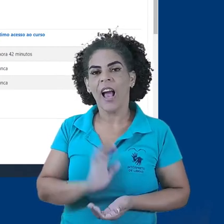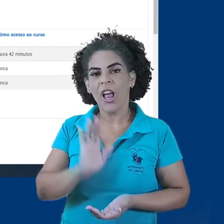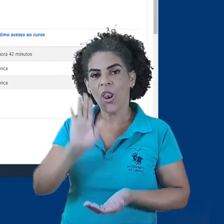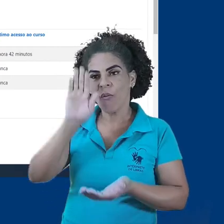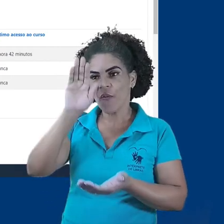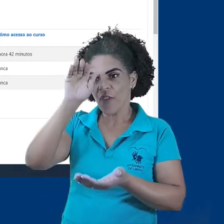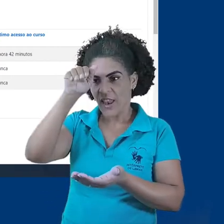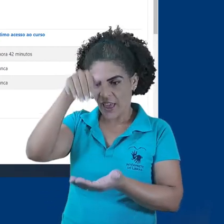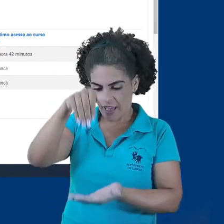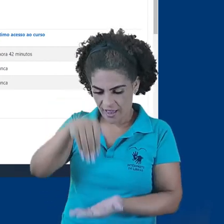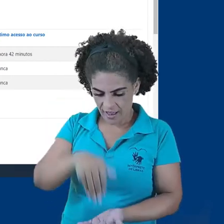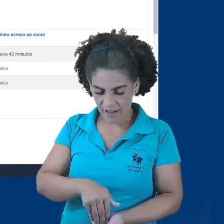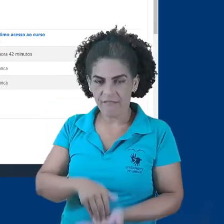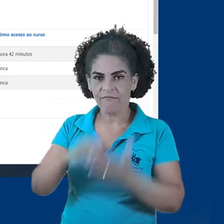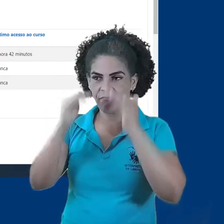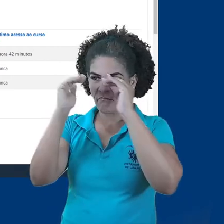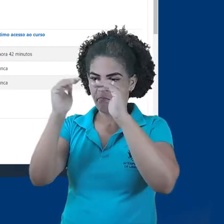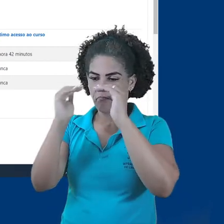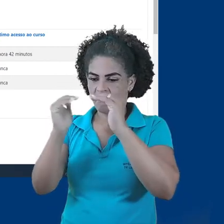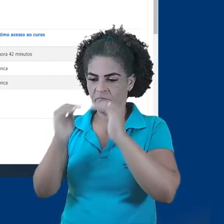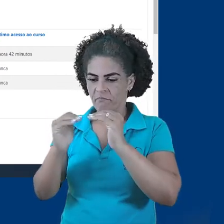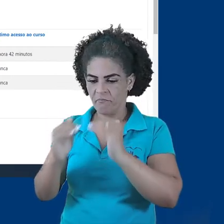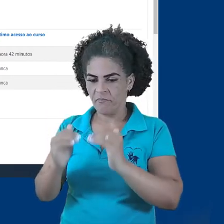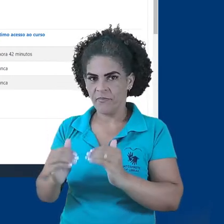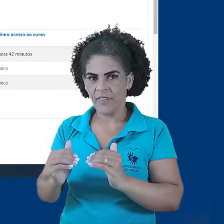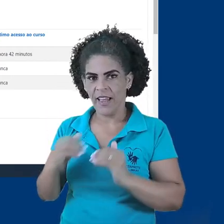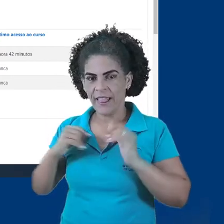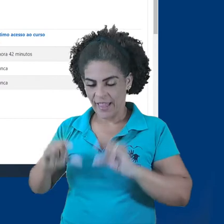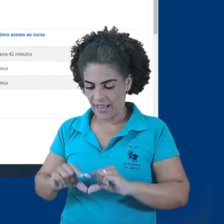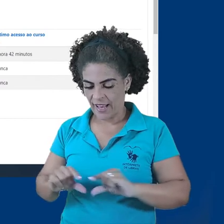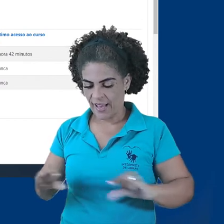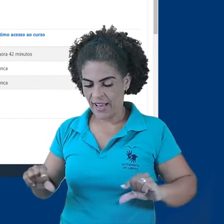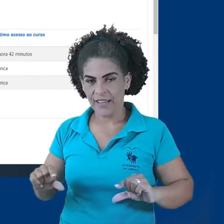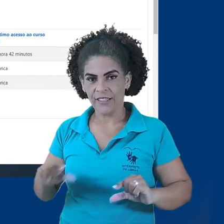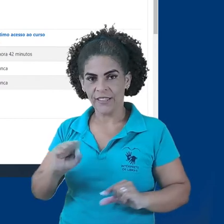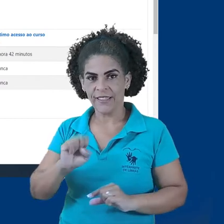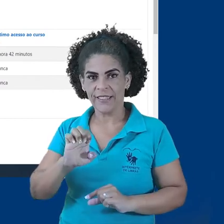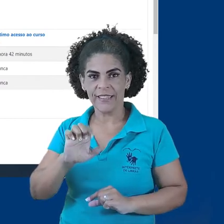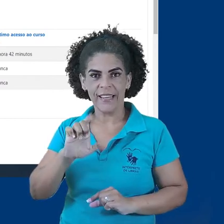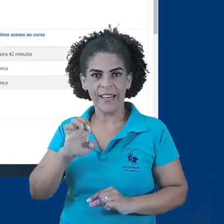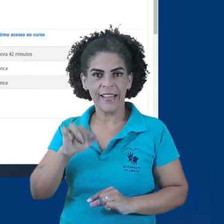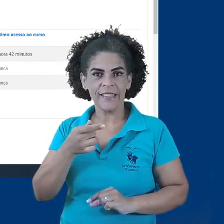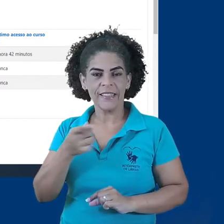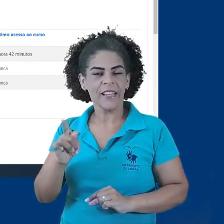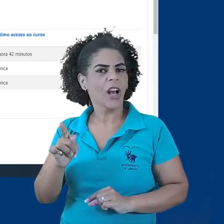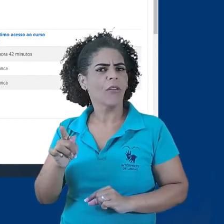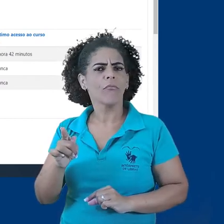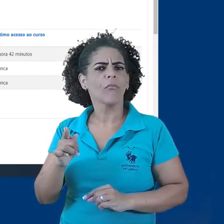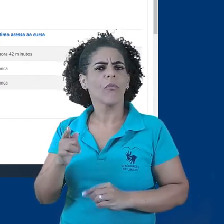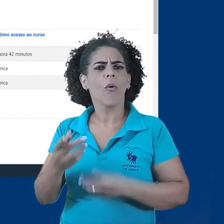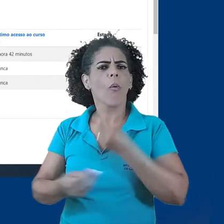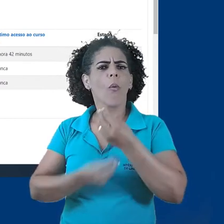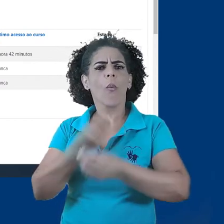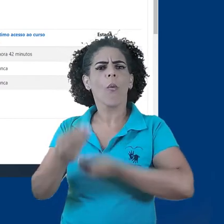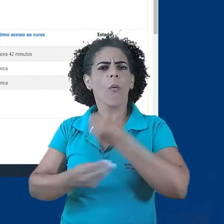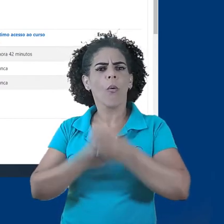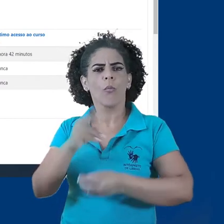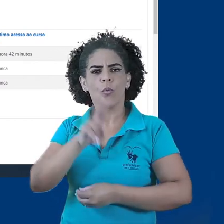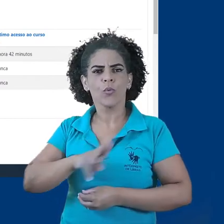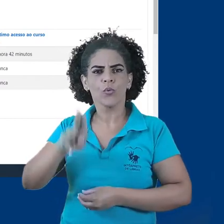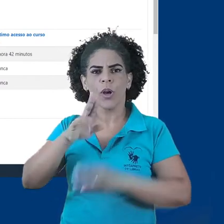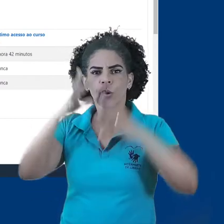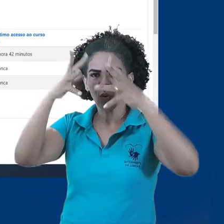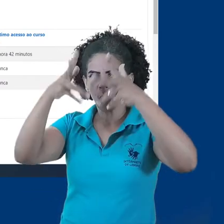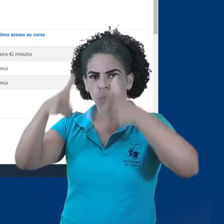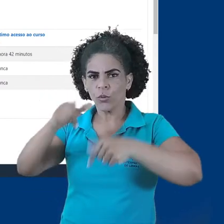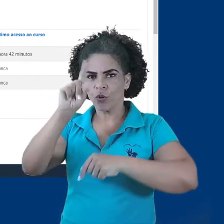E, ao final da lista, eu terei uma caixa de seleção, cujo título é Com os